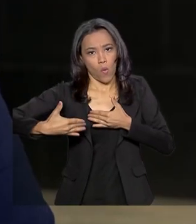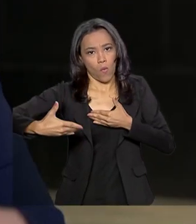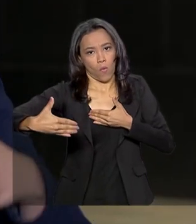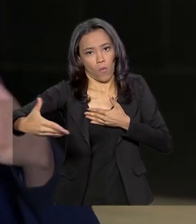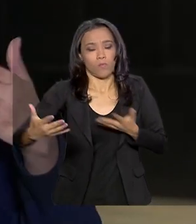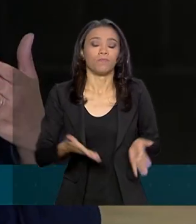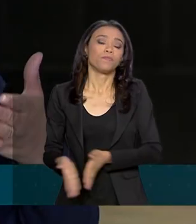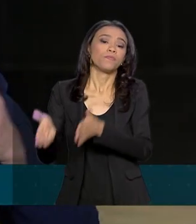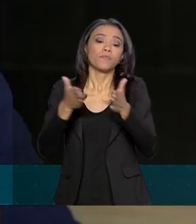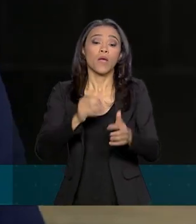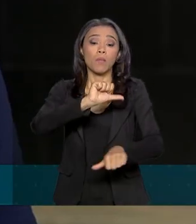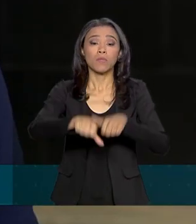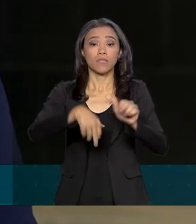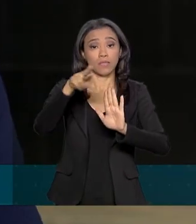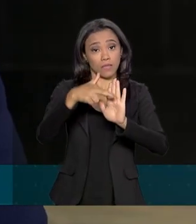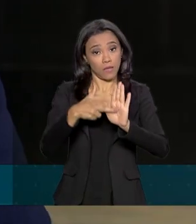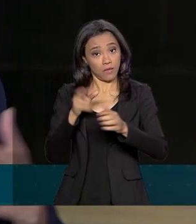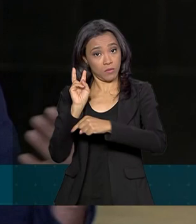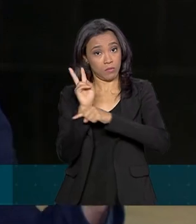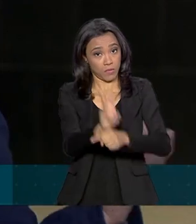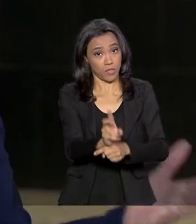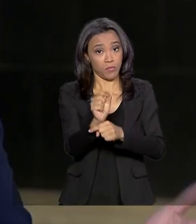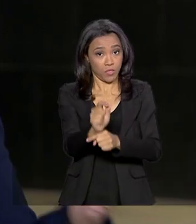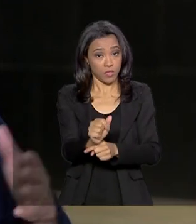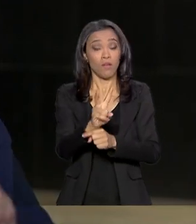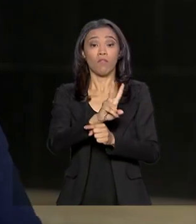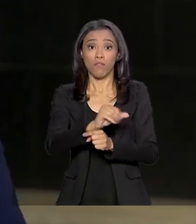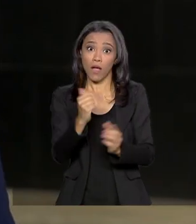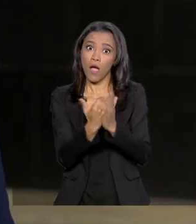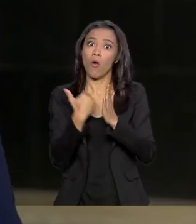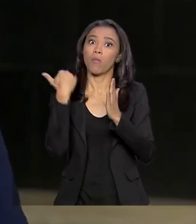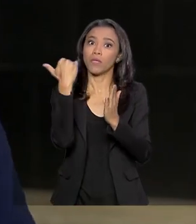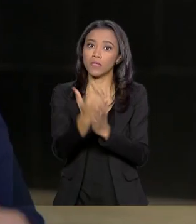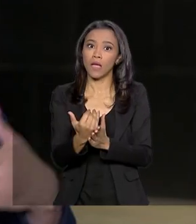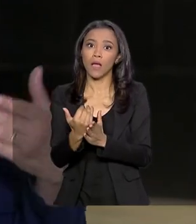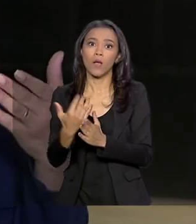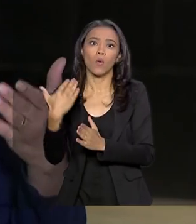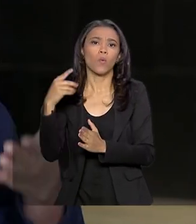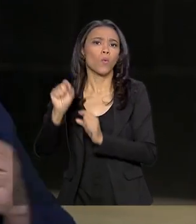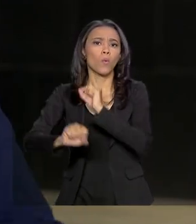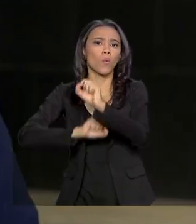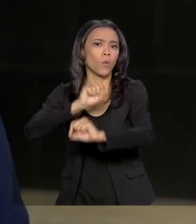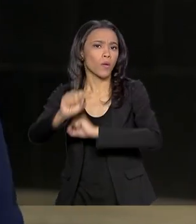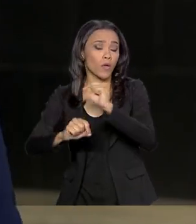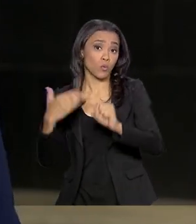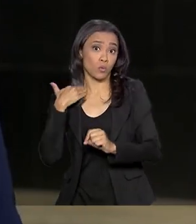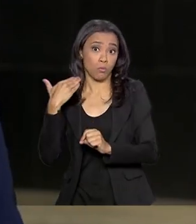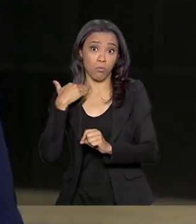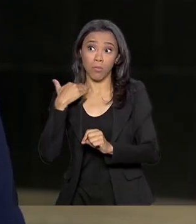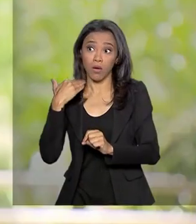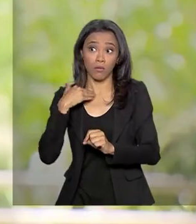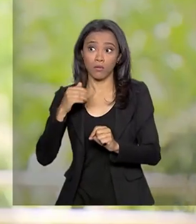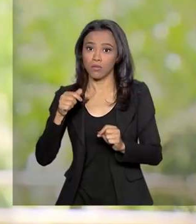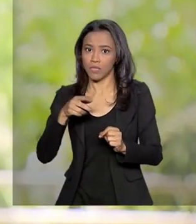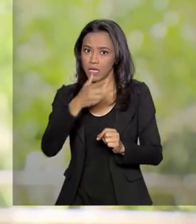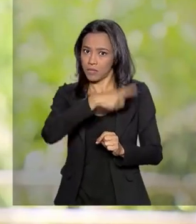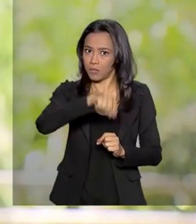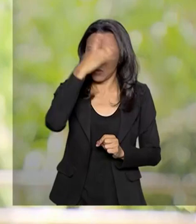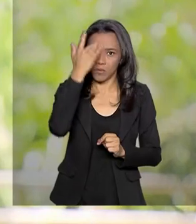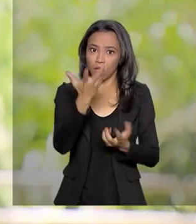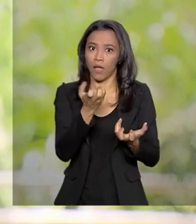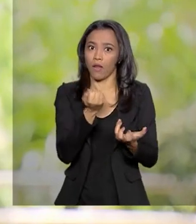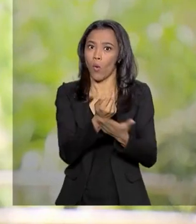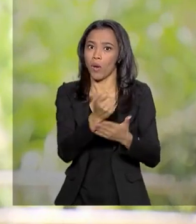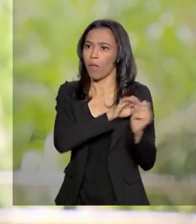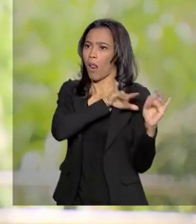financiamentos da Caixa Econômica Federal deve aumentar a concorrência dos bancos, o que pode favorecer os compradores. Eu acredito que